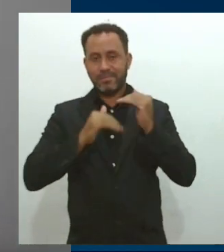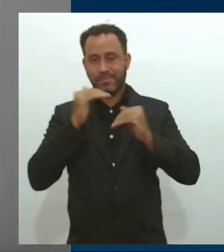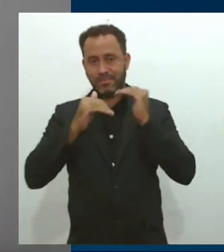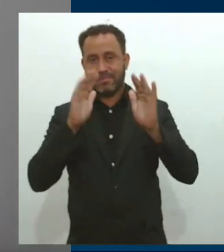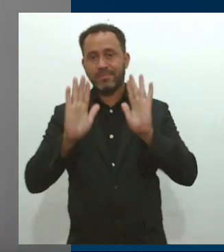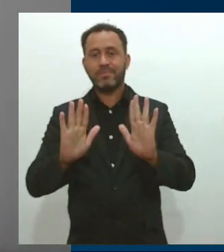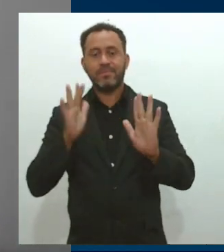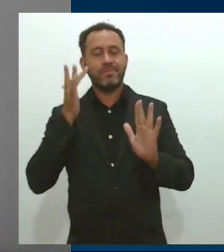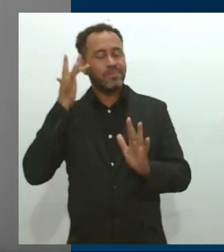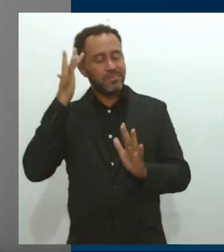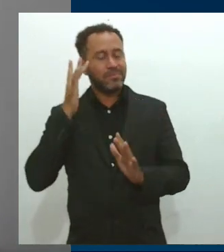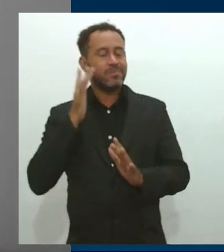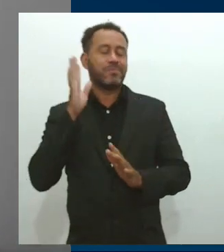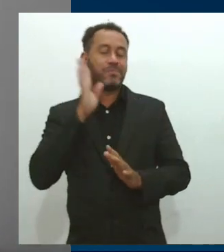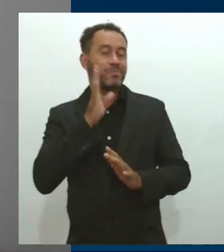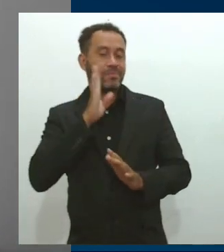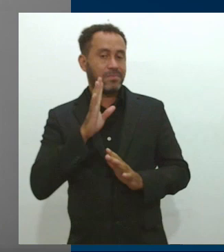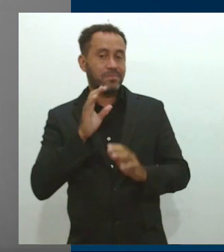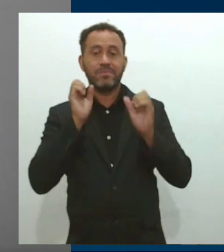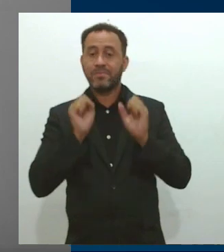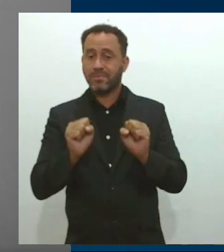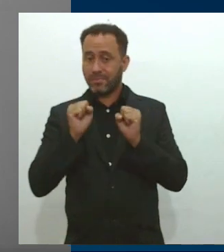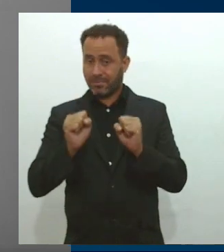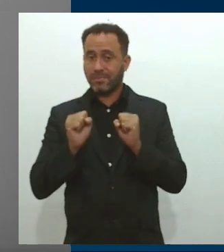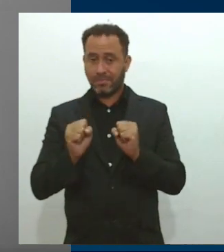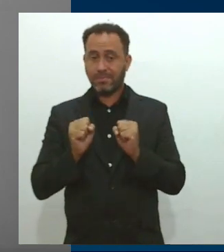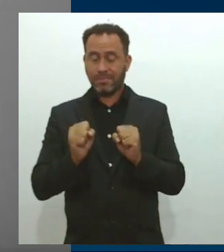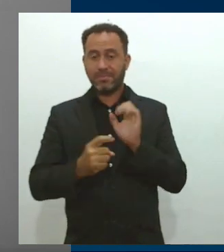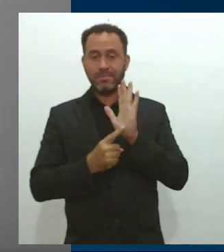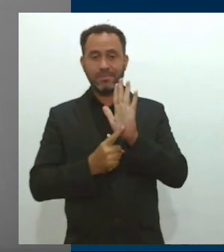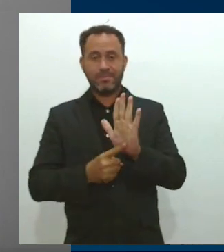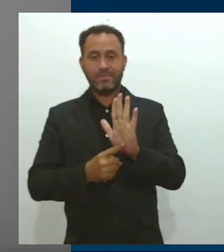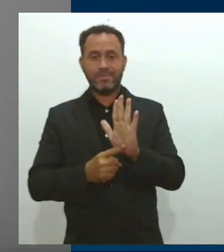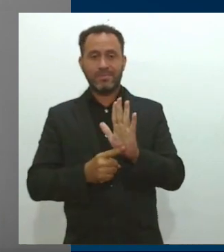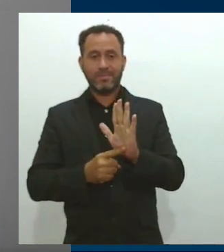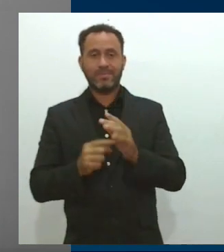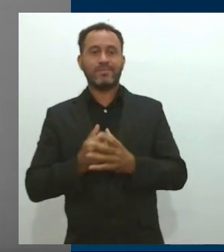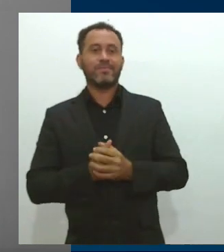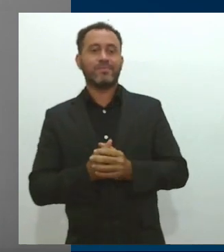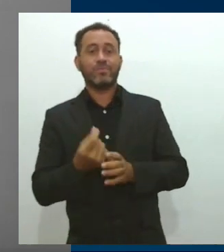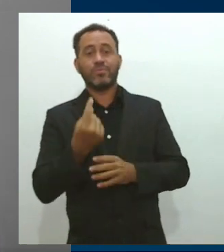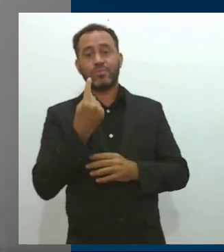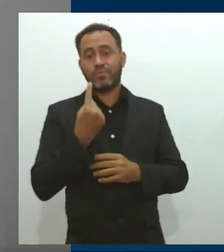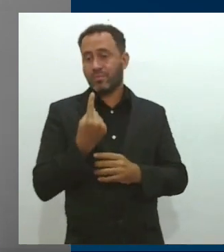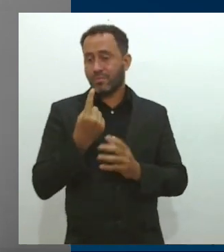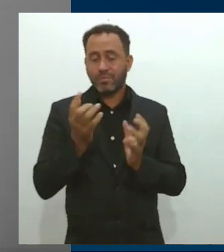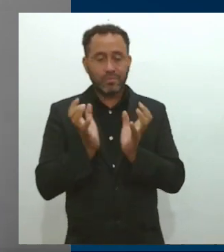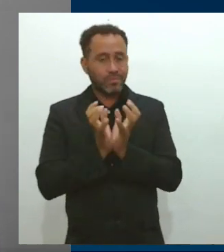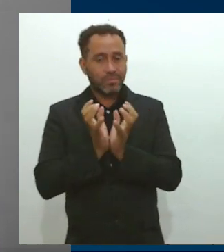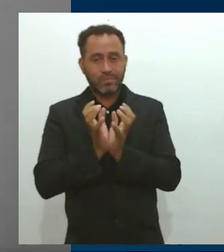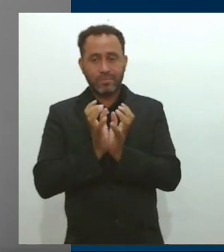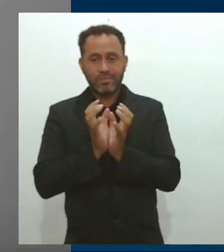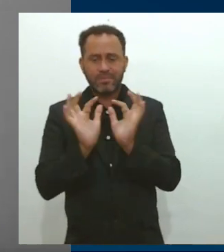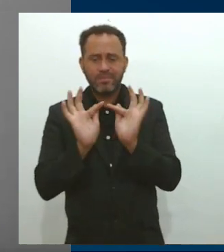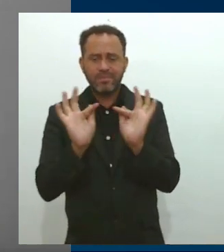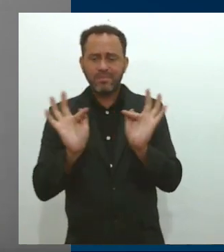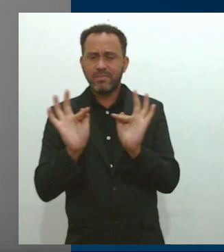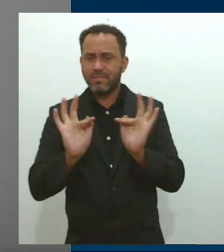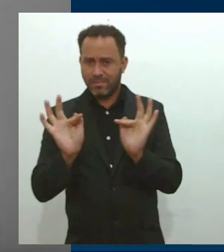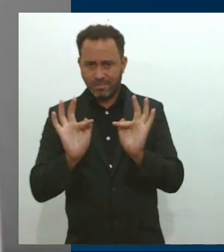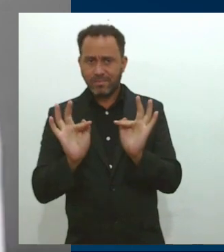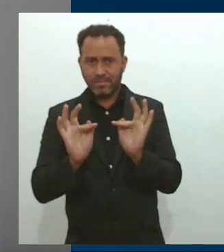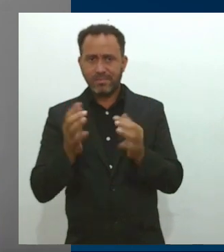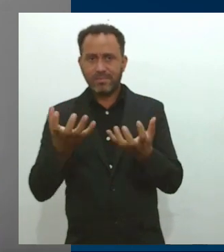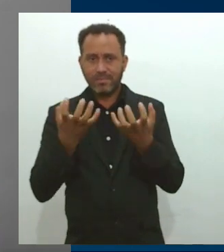acho que está sendo muito incrível, porque a gente está podendo trazer uma coisa única, uma coisa... Por ser uma coisa tão pequena, gente está trazendo uma